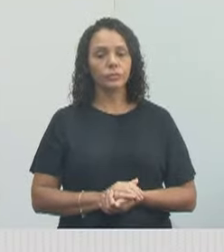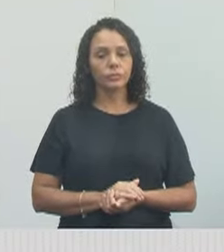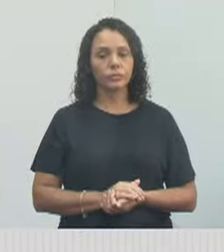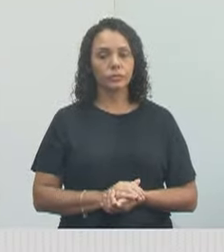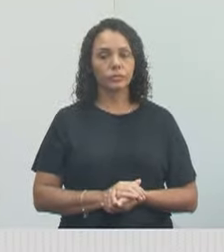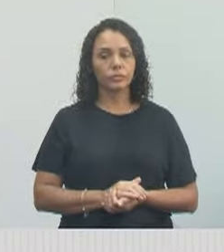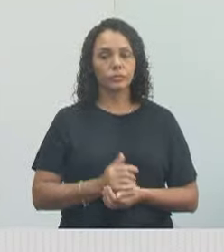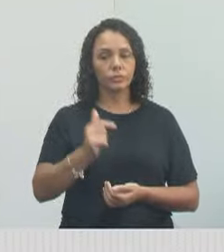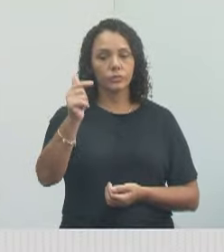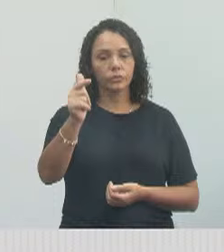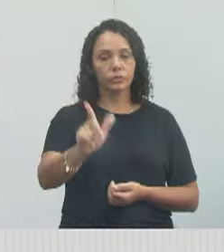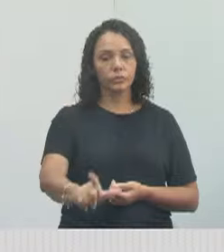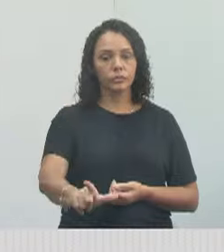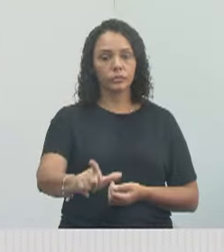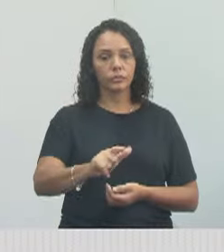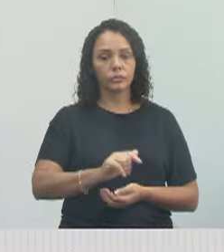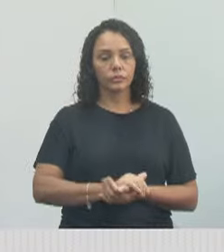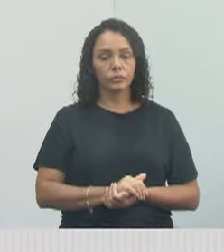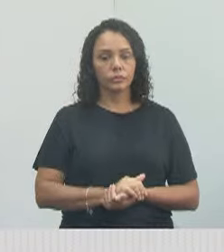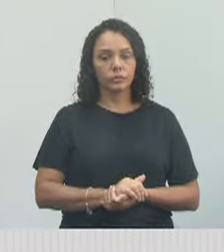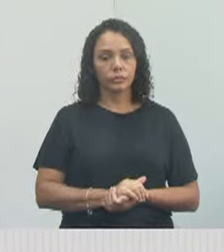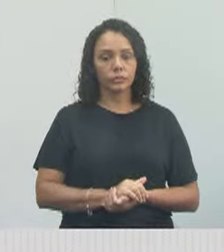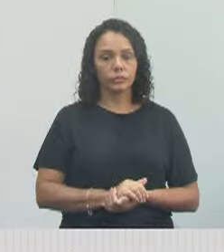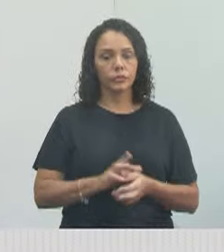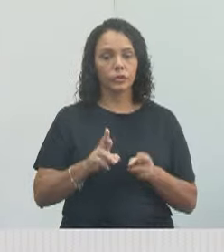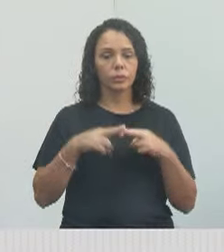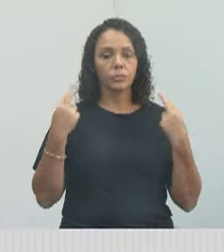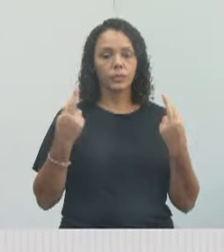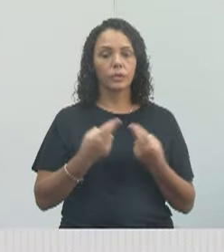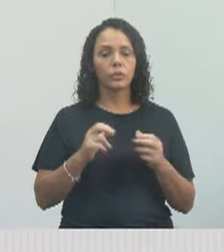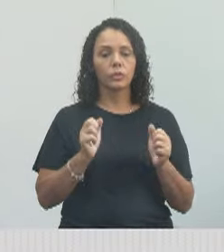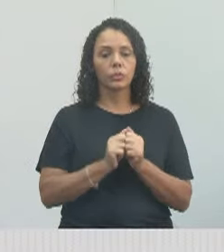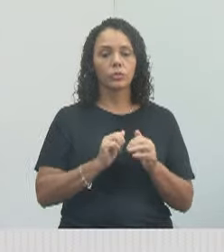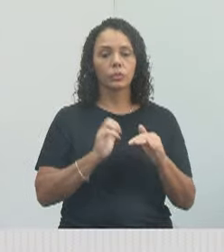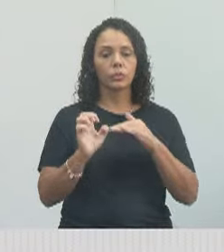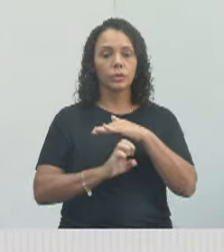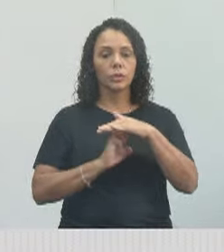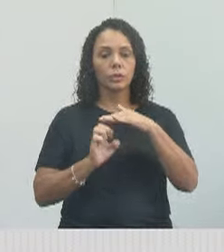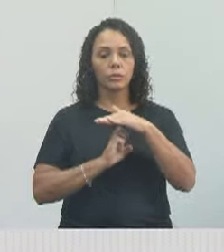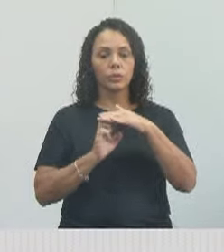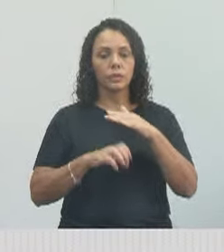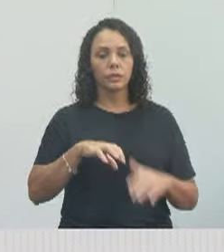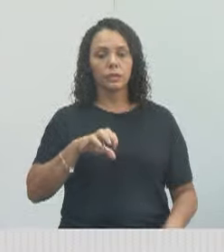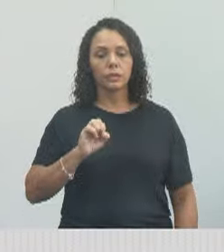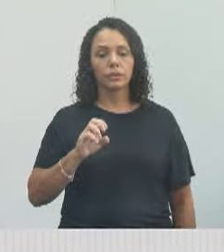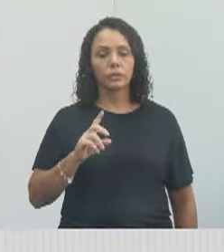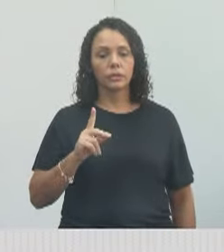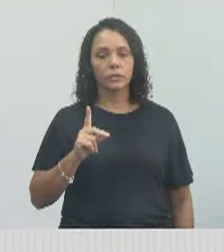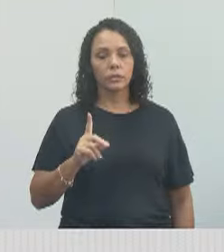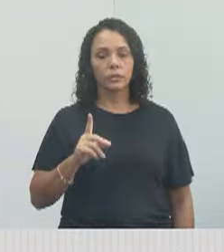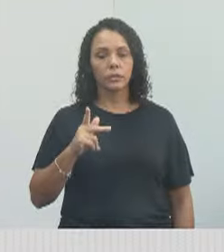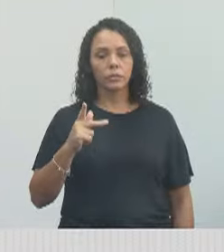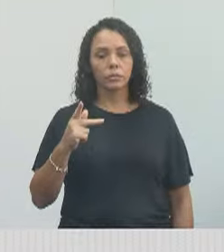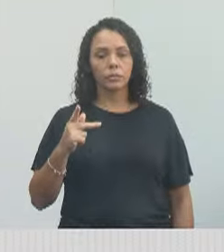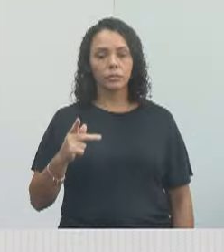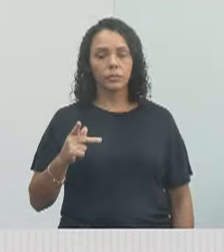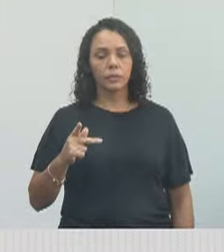Pode ir para a próxima? Isso. Tive uma reunião com a IDP, com os representantes da IDP,